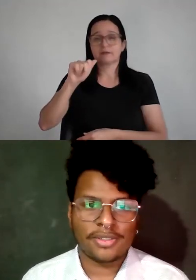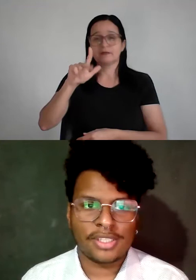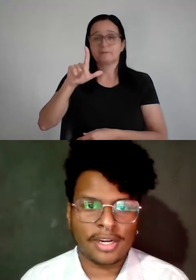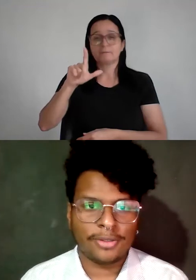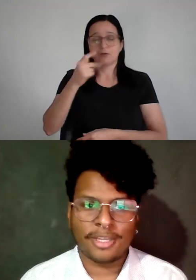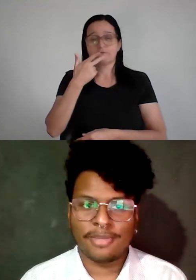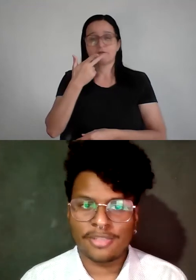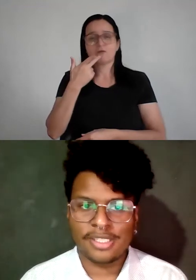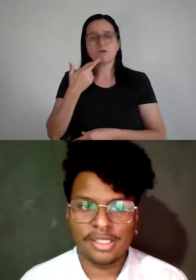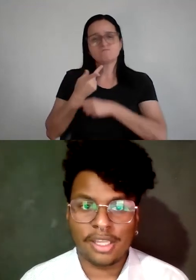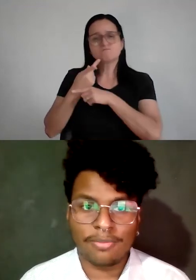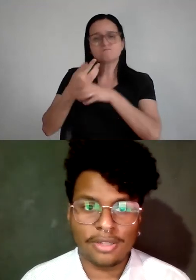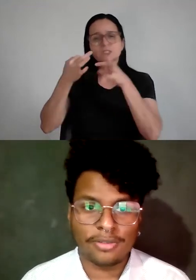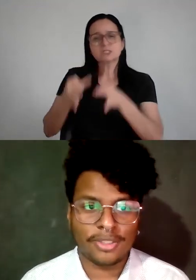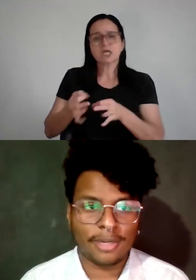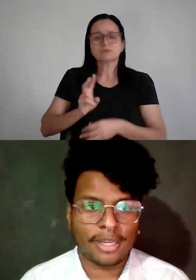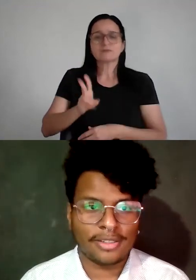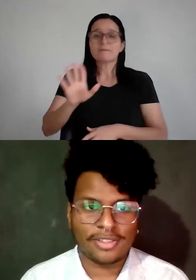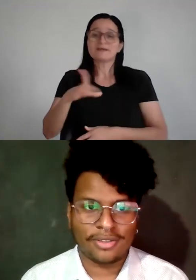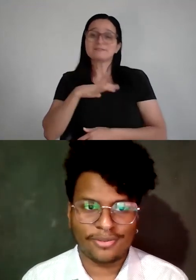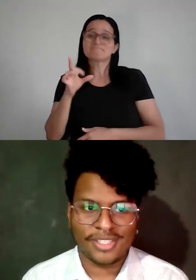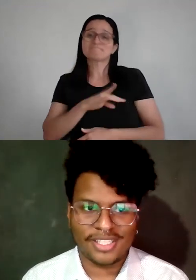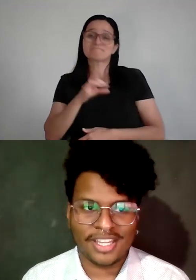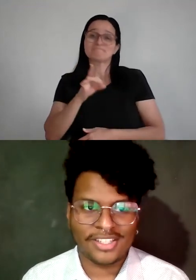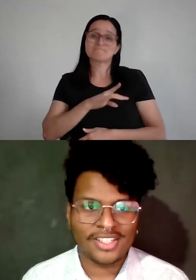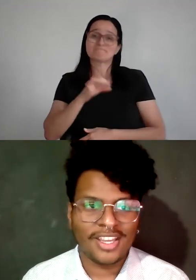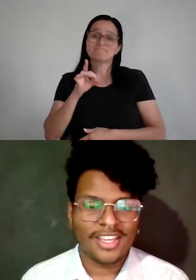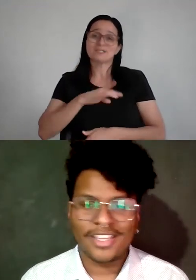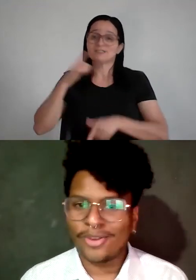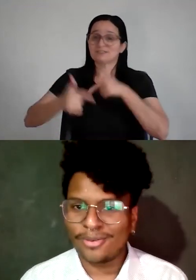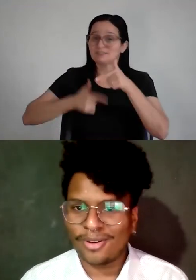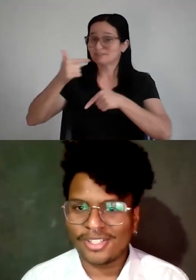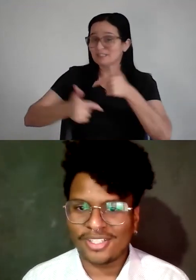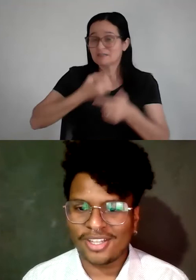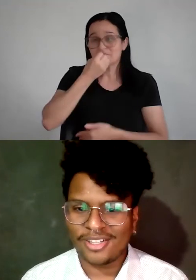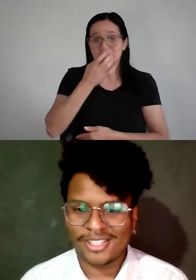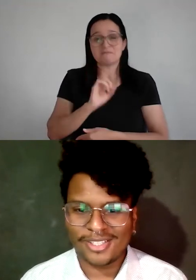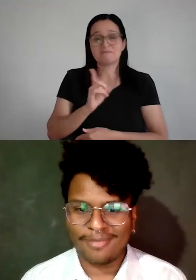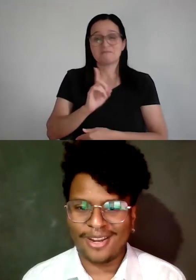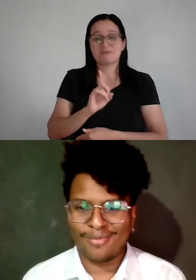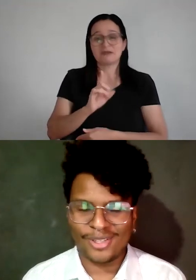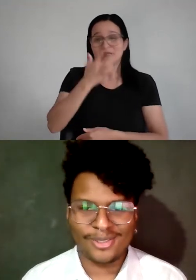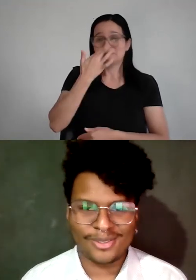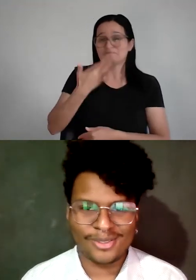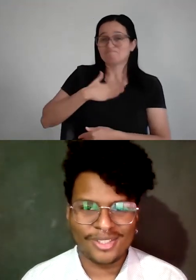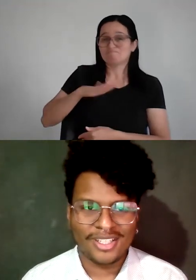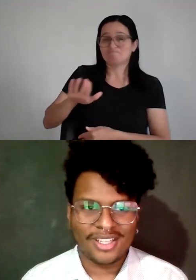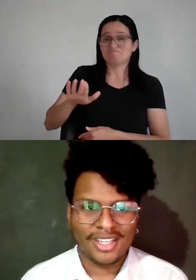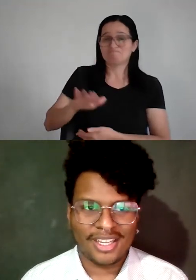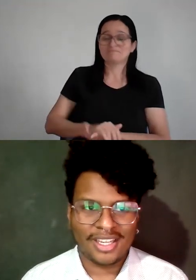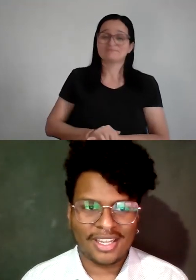sempre fazer o certo, mas mesmo assim tem o medo do meu trabalho não ser o suficiente e que alguém não goste. Eu acho que isso trabalha muito